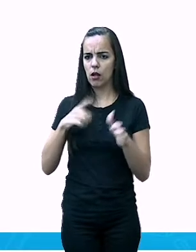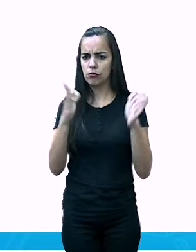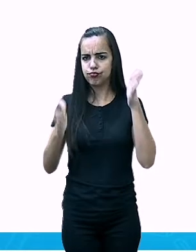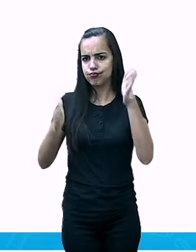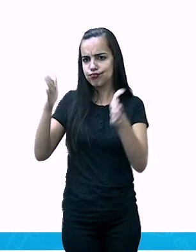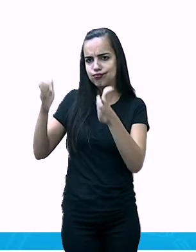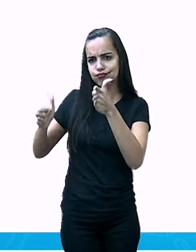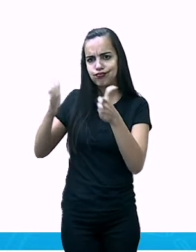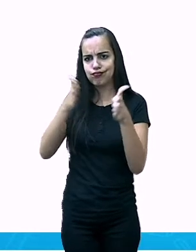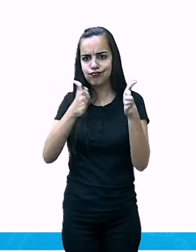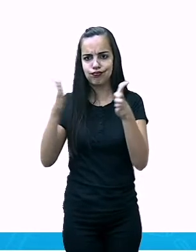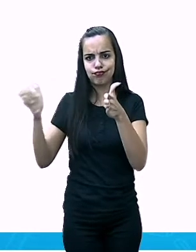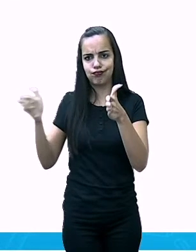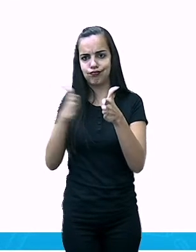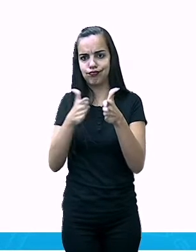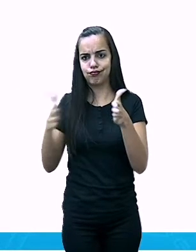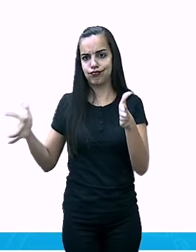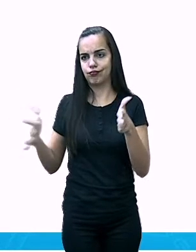Ok?